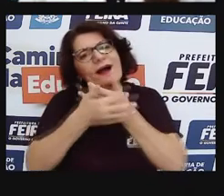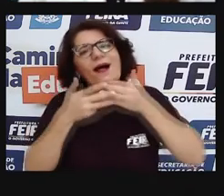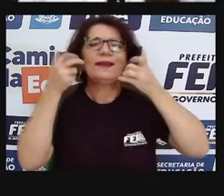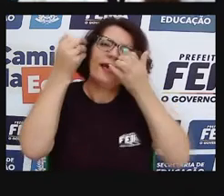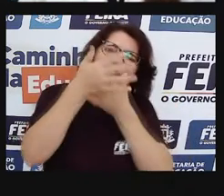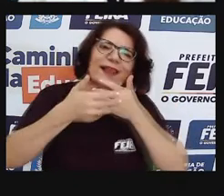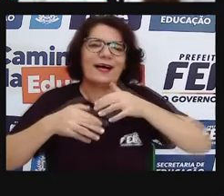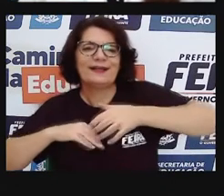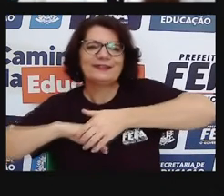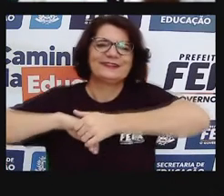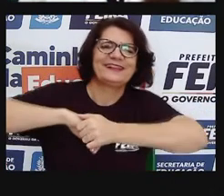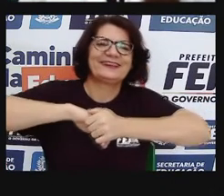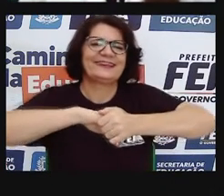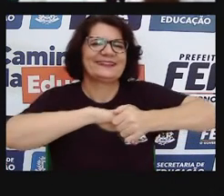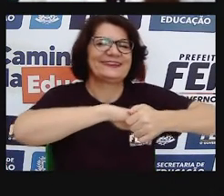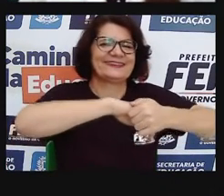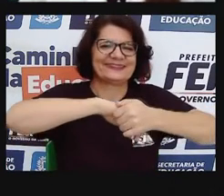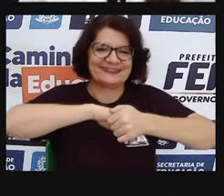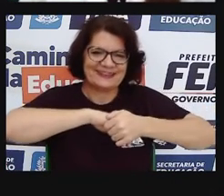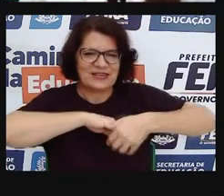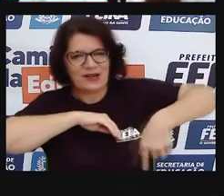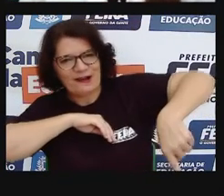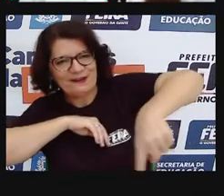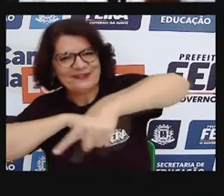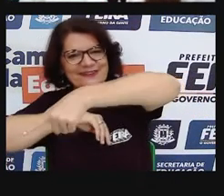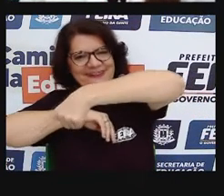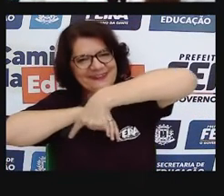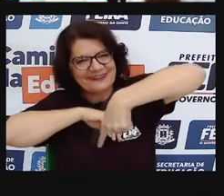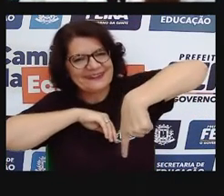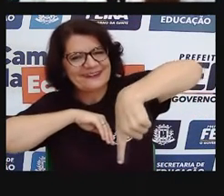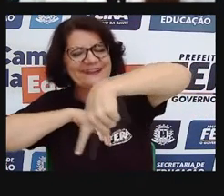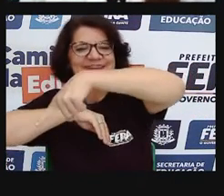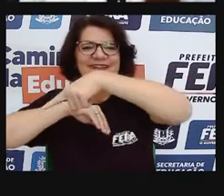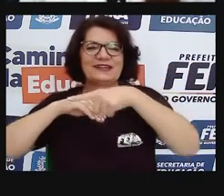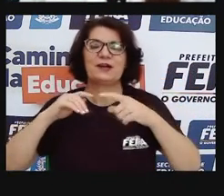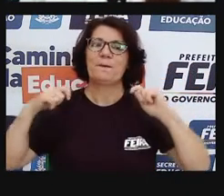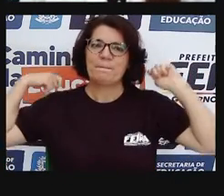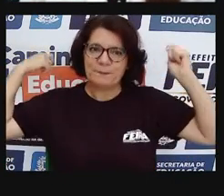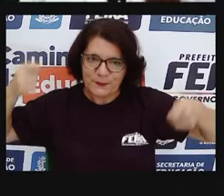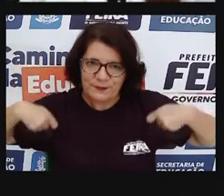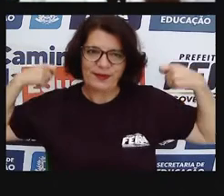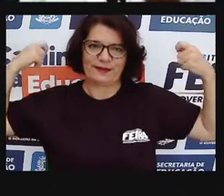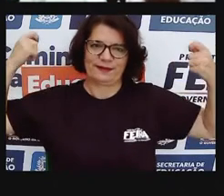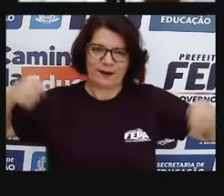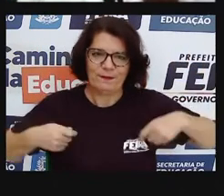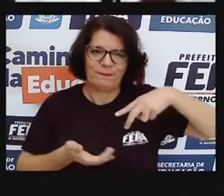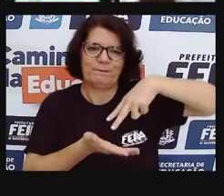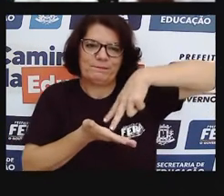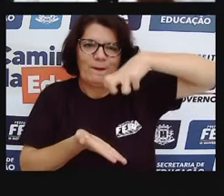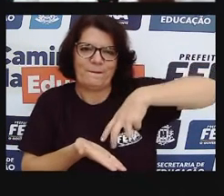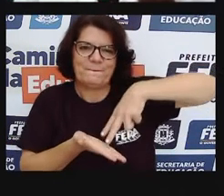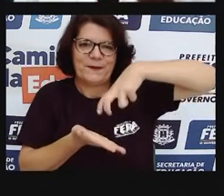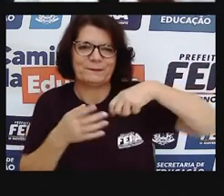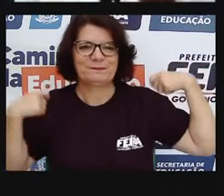participavam. Pula corda, árvore,